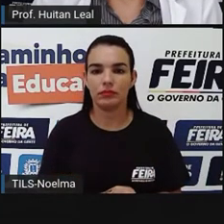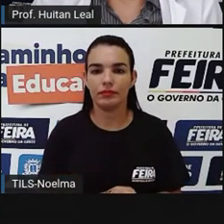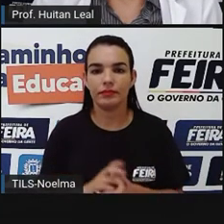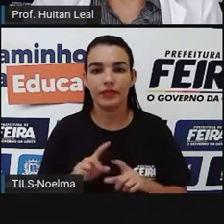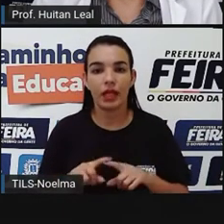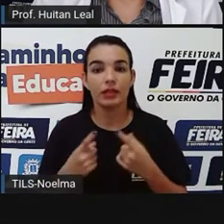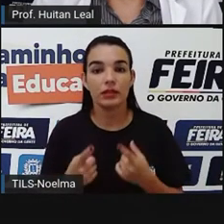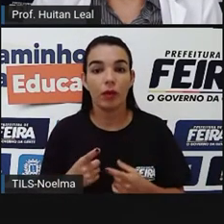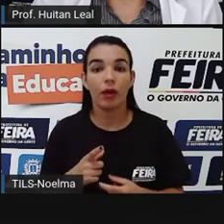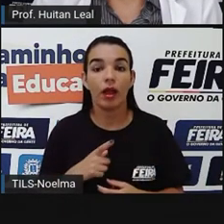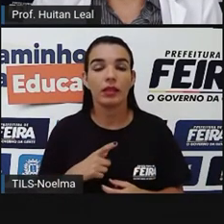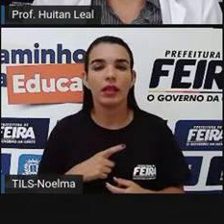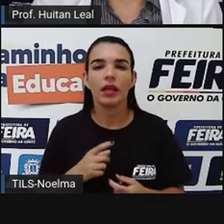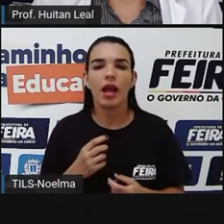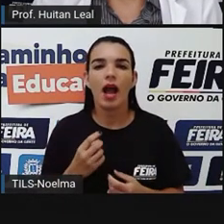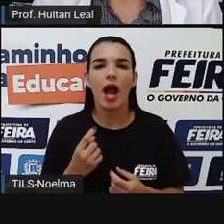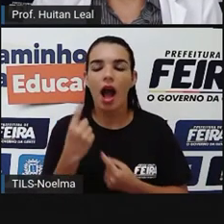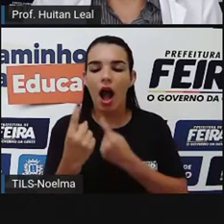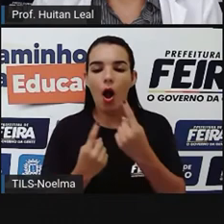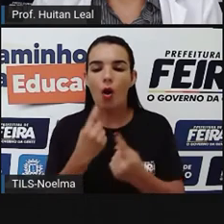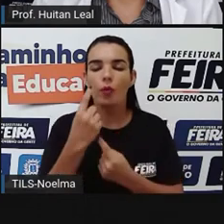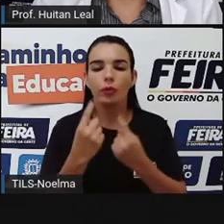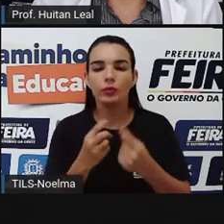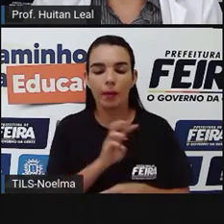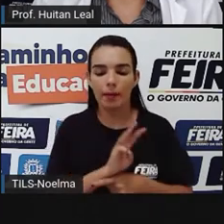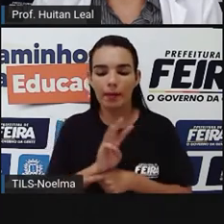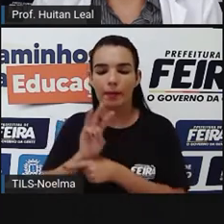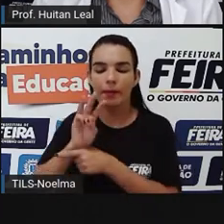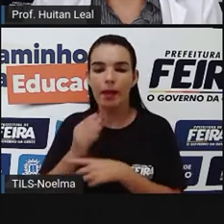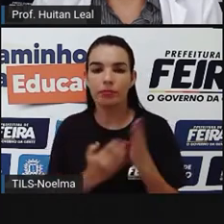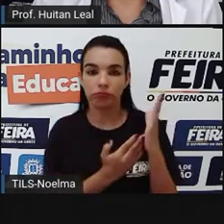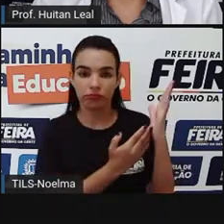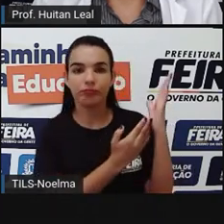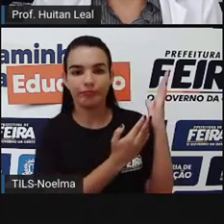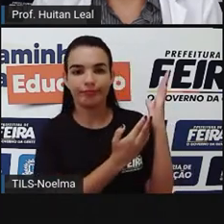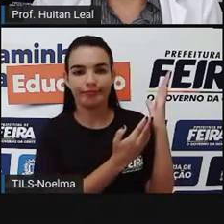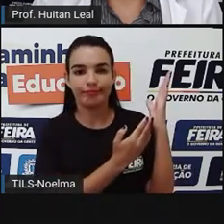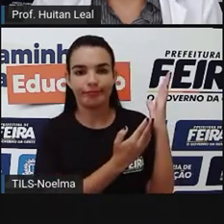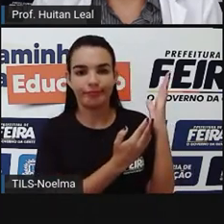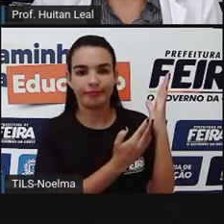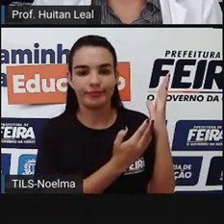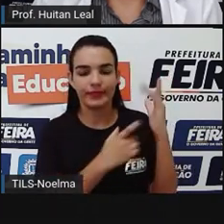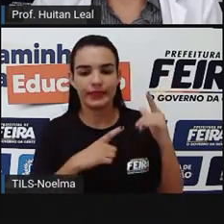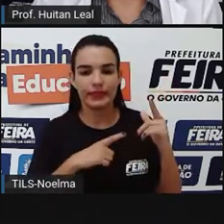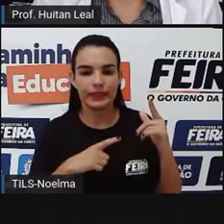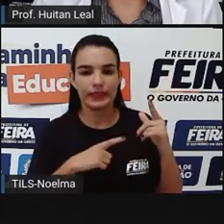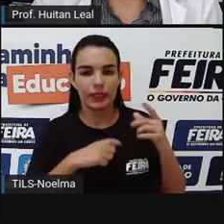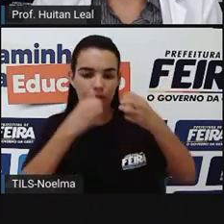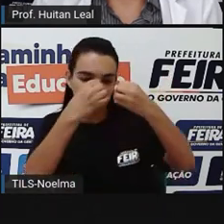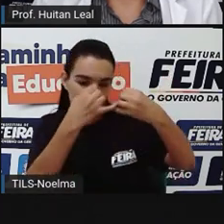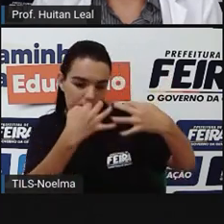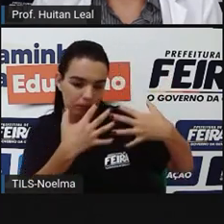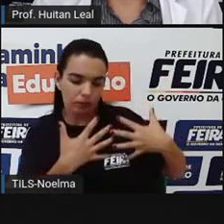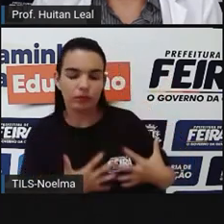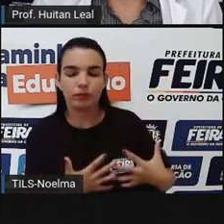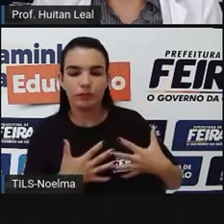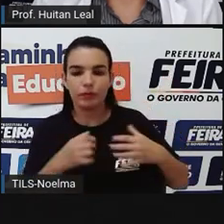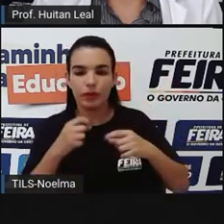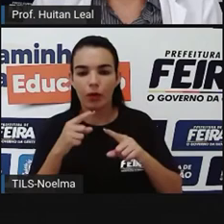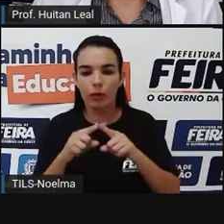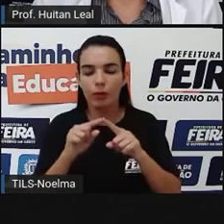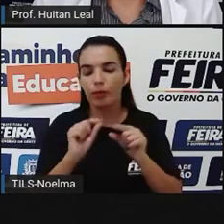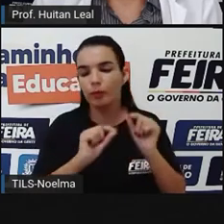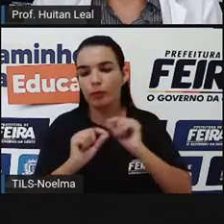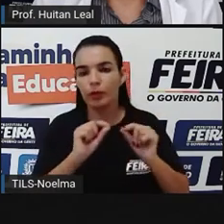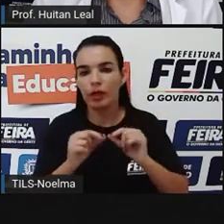Então, vou deixar para vocês aqui também alguns links de alguns documentários sobre fake news. Se